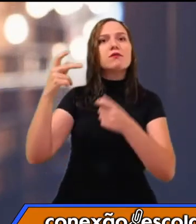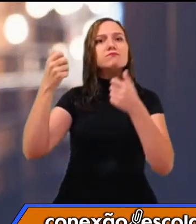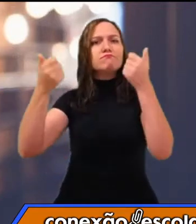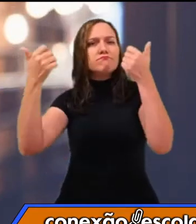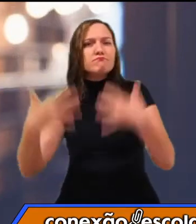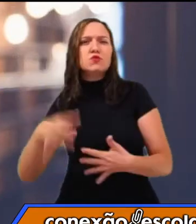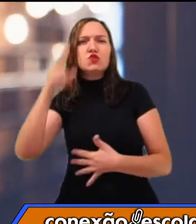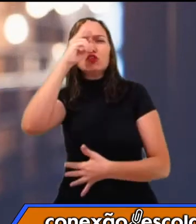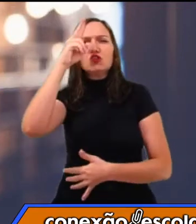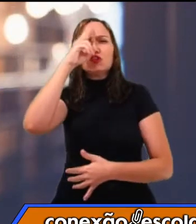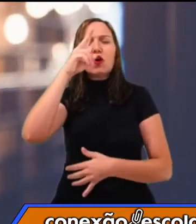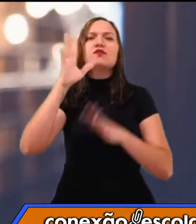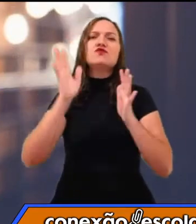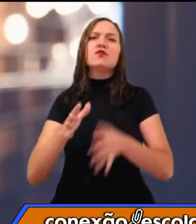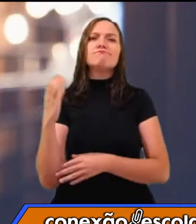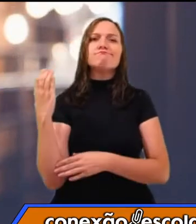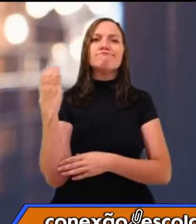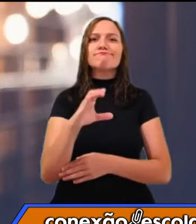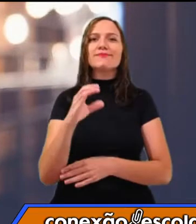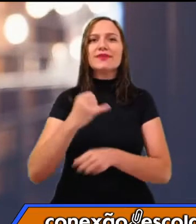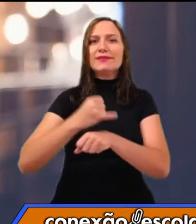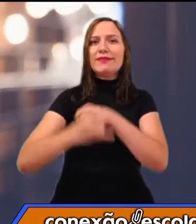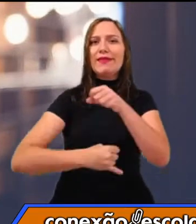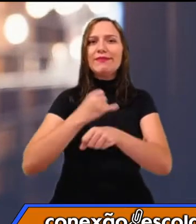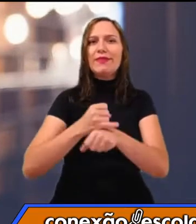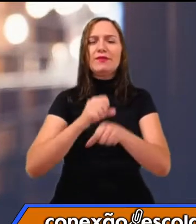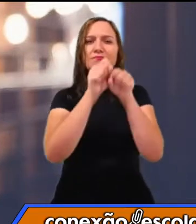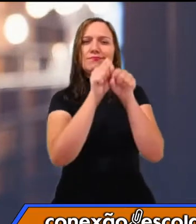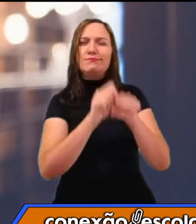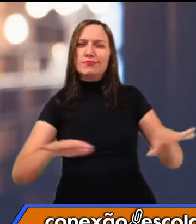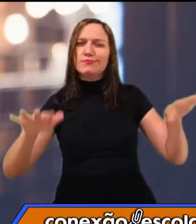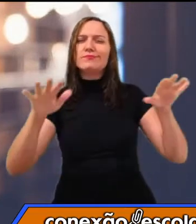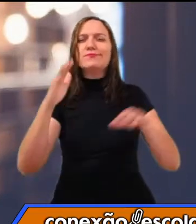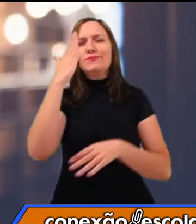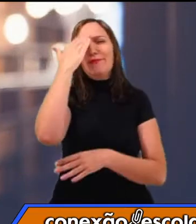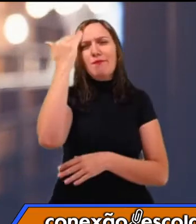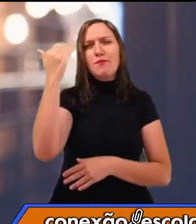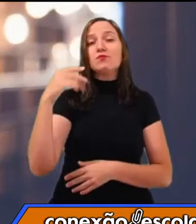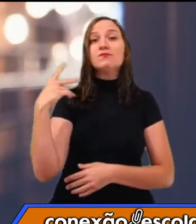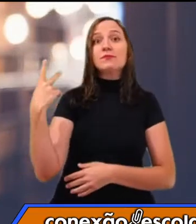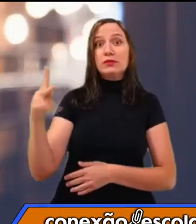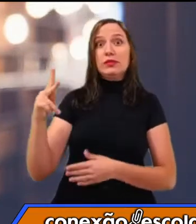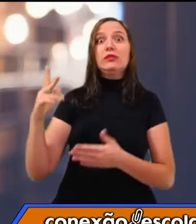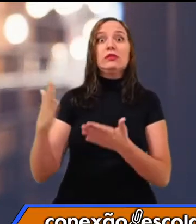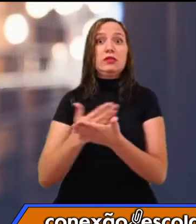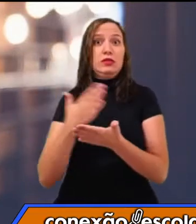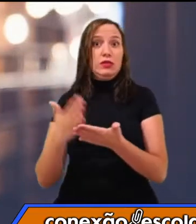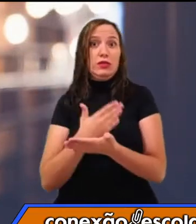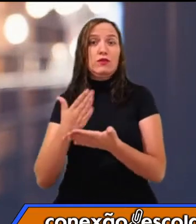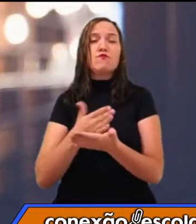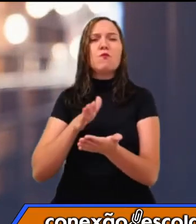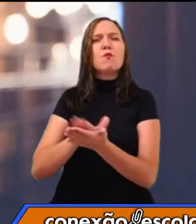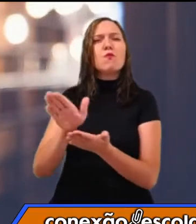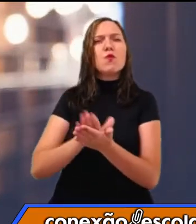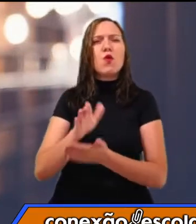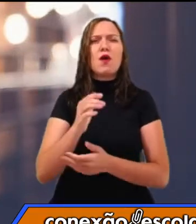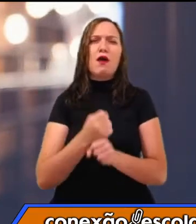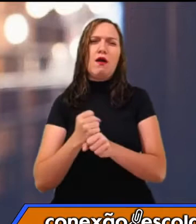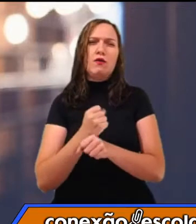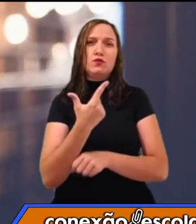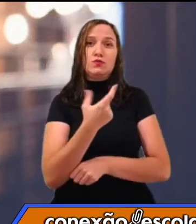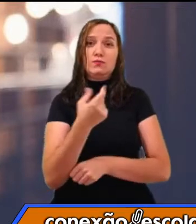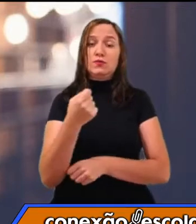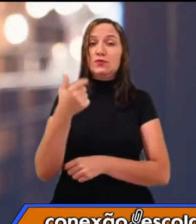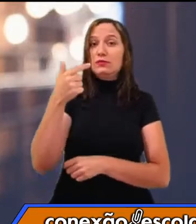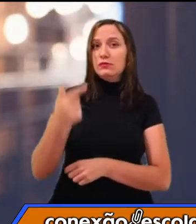E o professor Leandro Karnal conta num livro que ele organizou e publicou em 2007 pela editora Contexto, ele